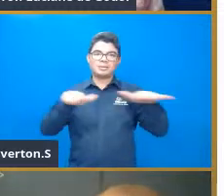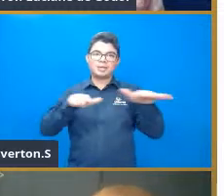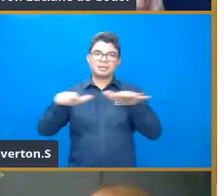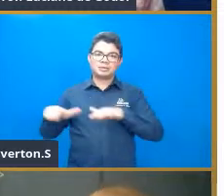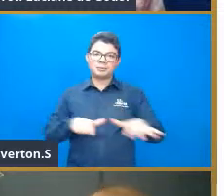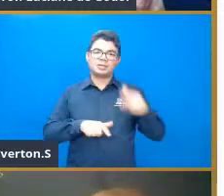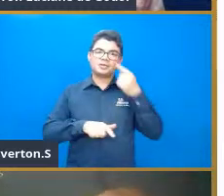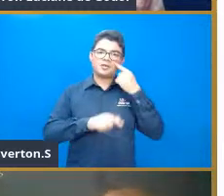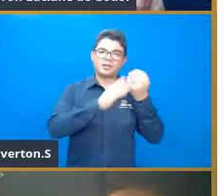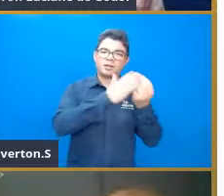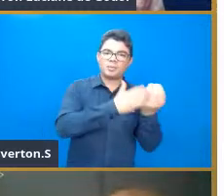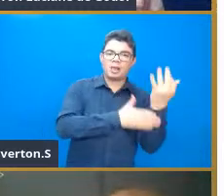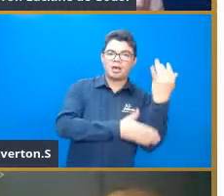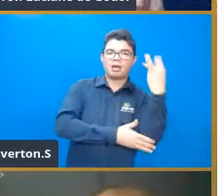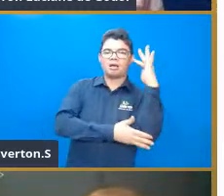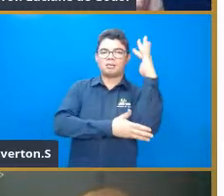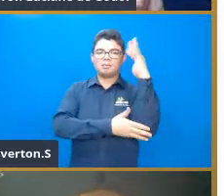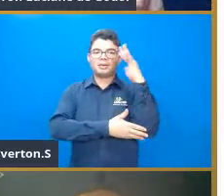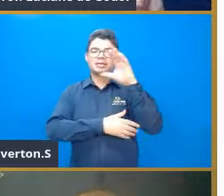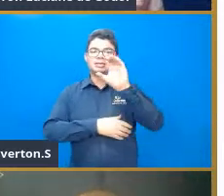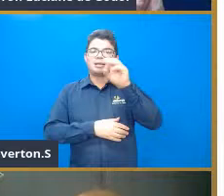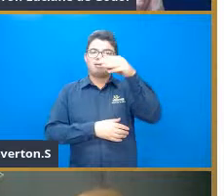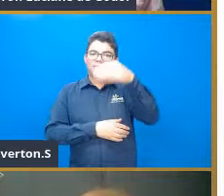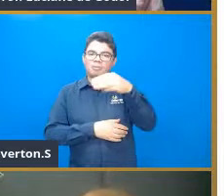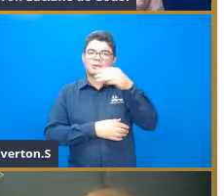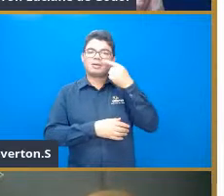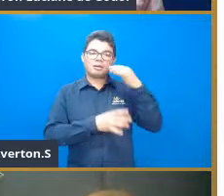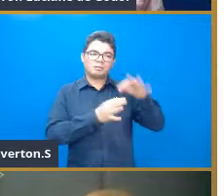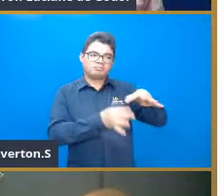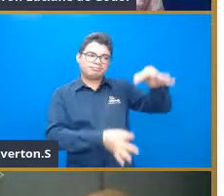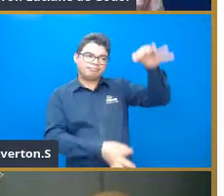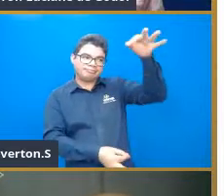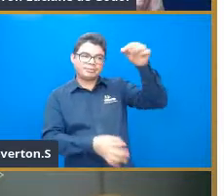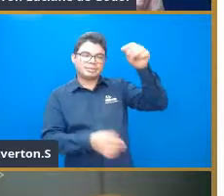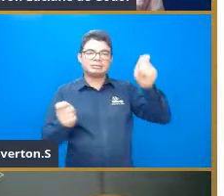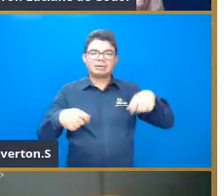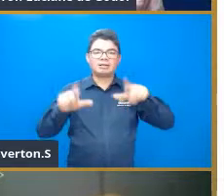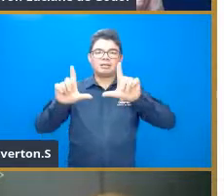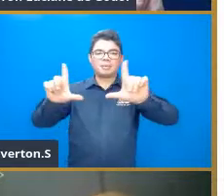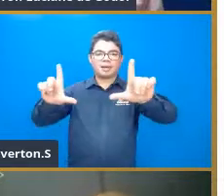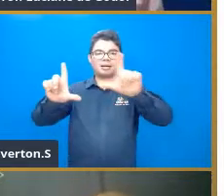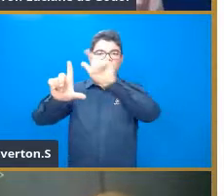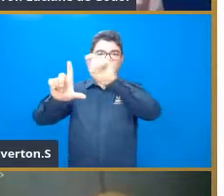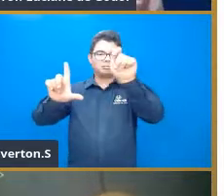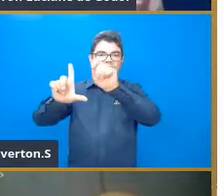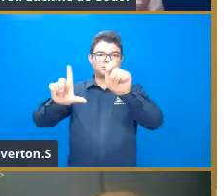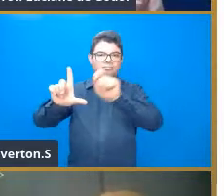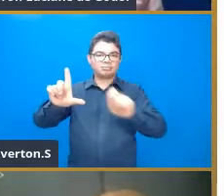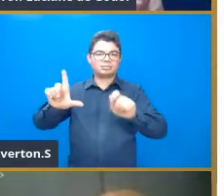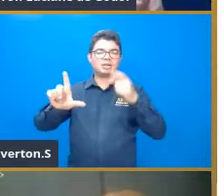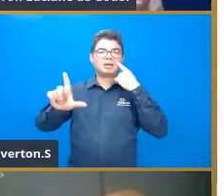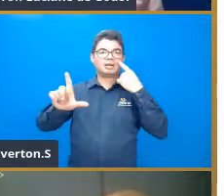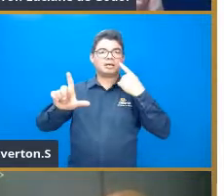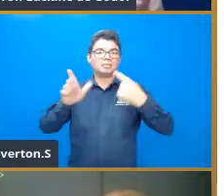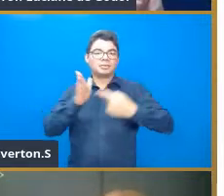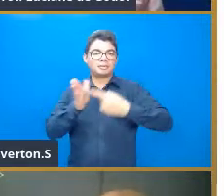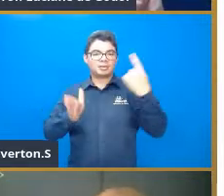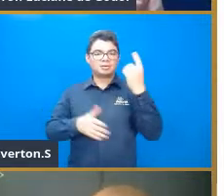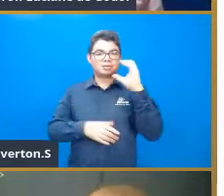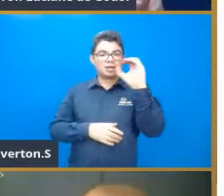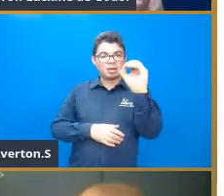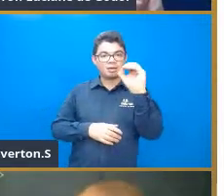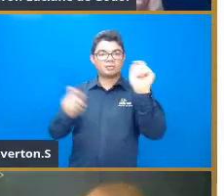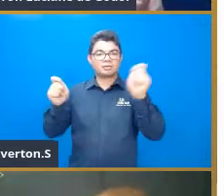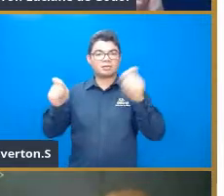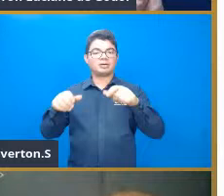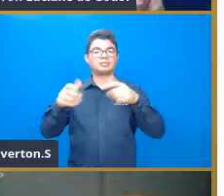da planta em centímetros, e aí ele teve uma tabela, né? Então, na primeira semana, lá, zero, né? No tempo ali, ele só plantou, não